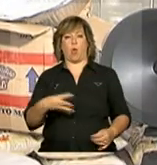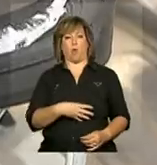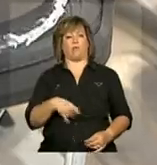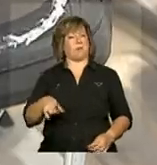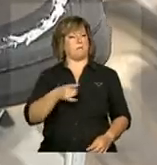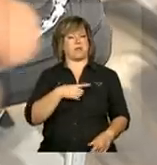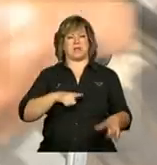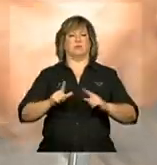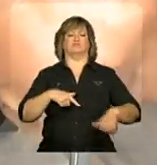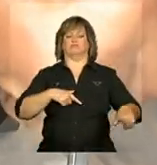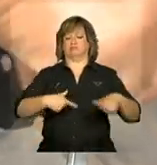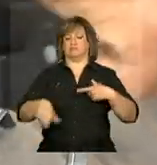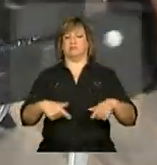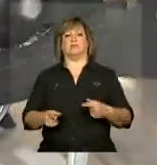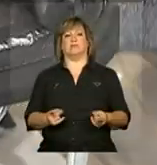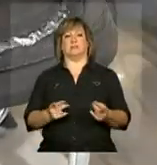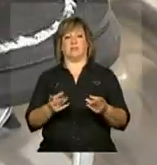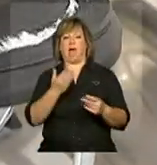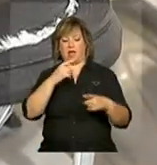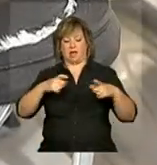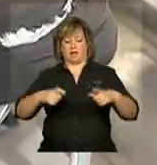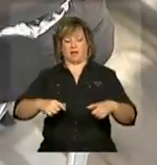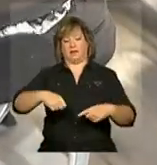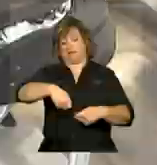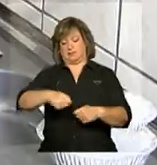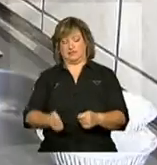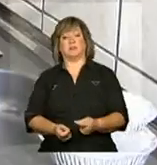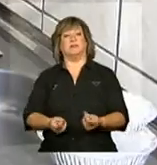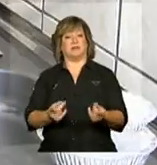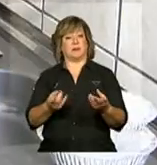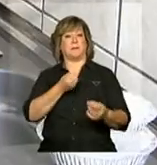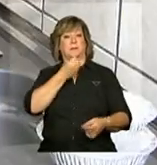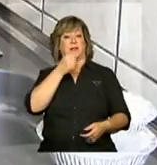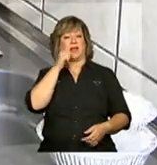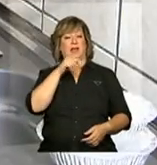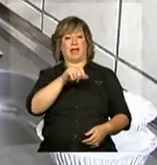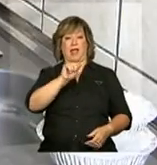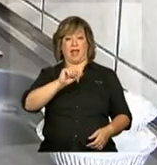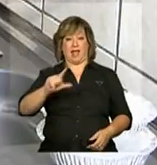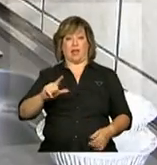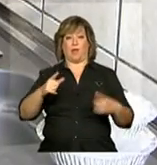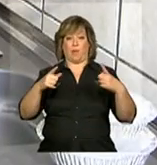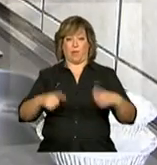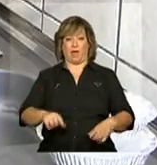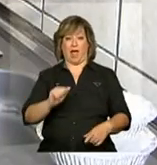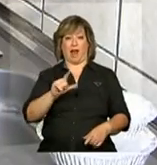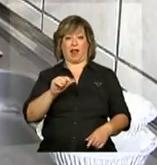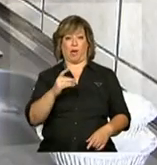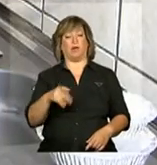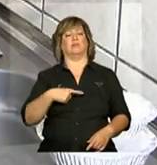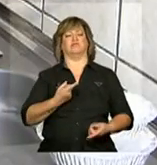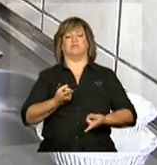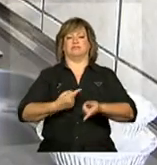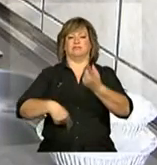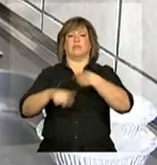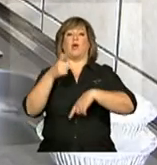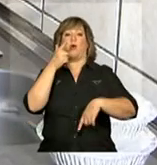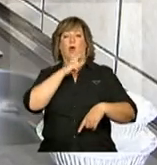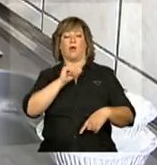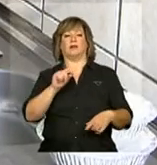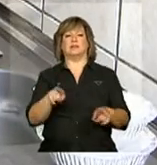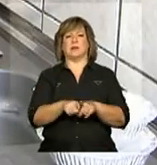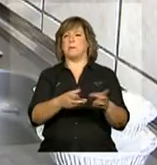trabalhar e passou a vender marmitas. Deu certo. A alagoana deu a volta por cima e pega até grandes